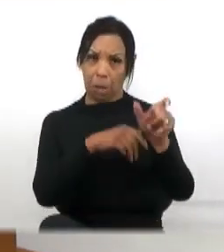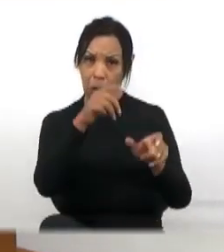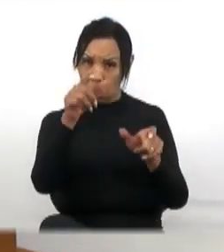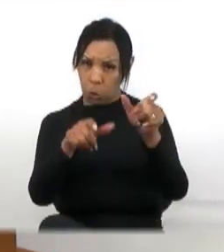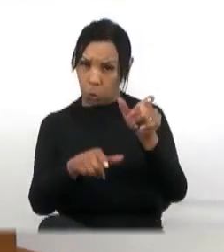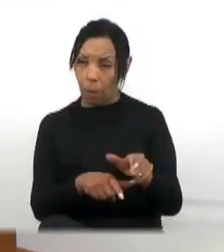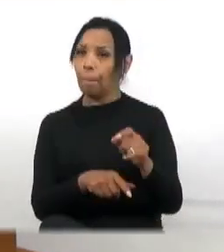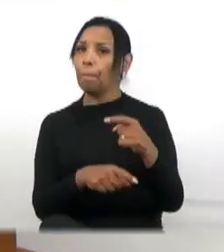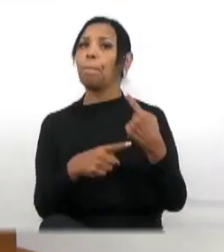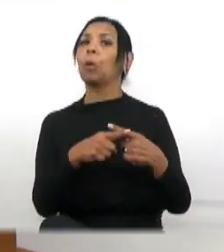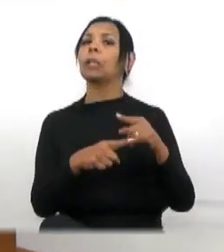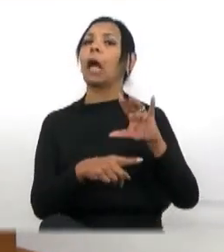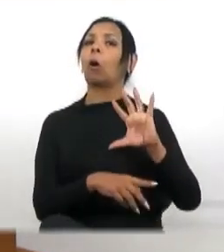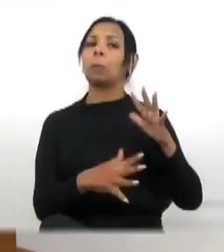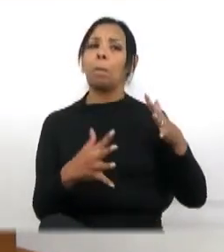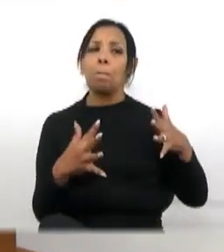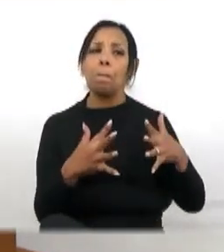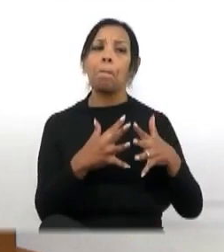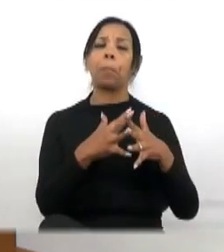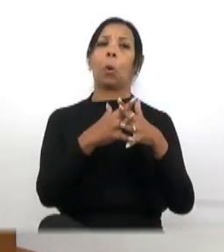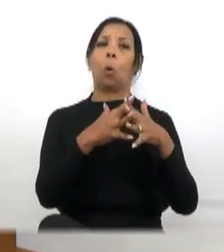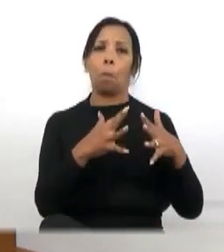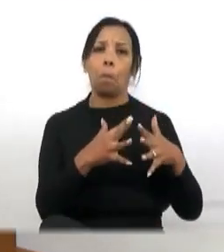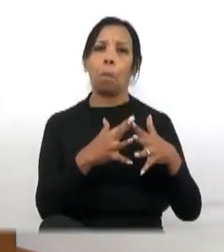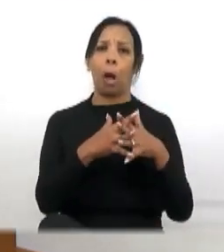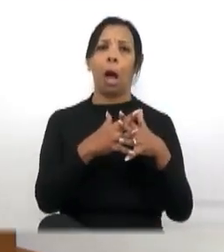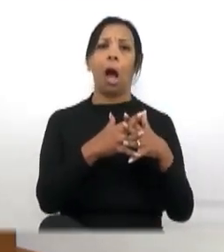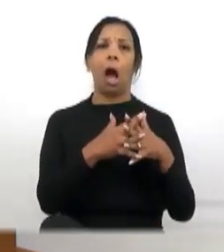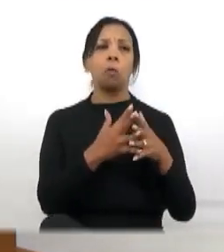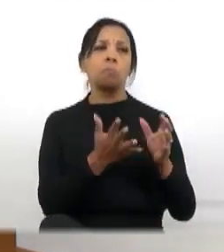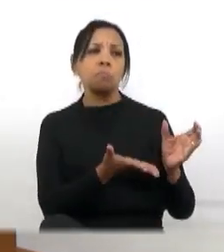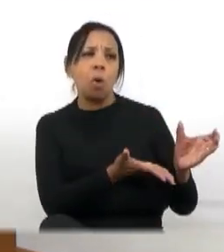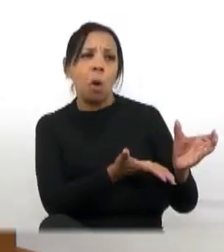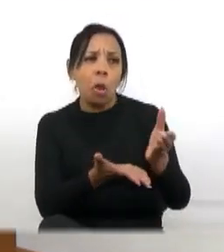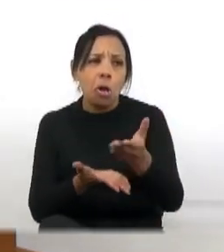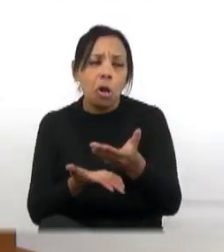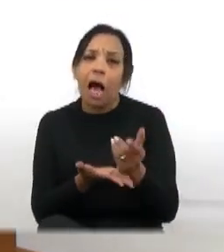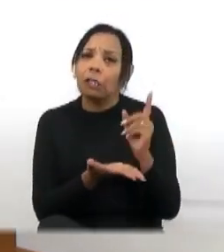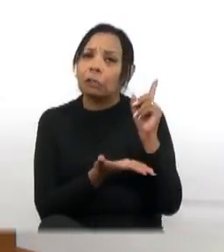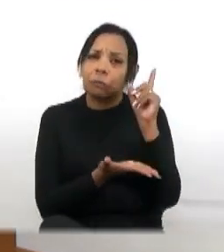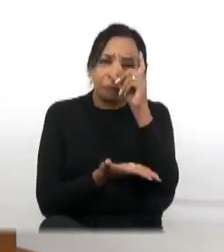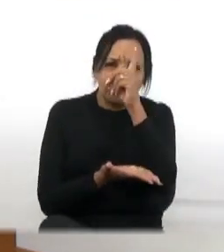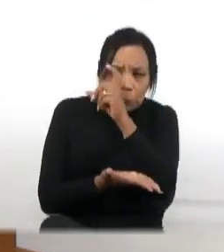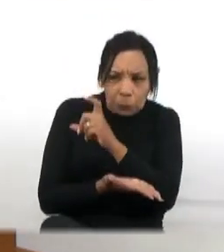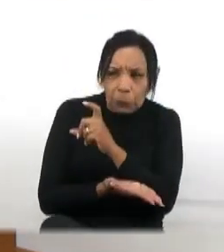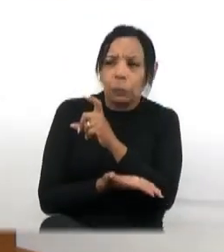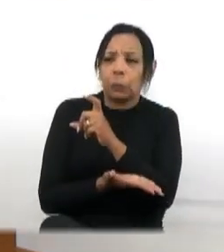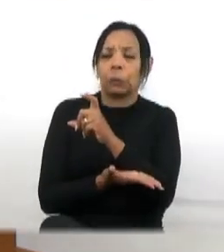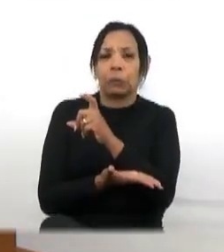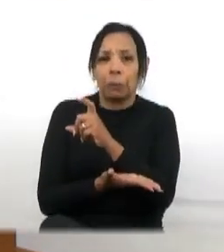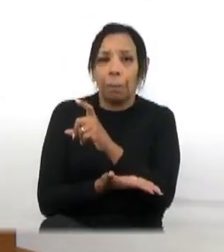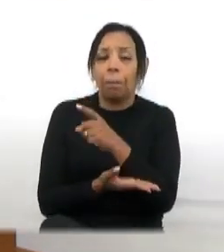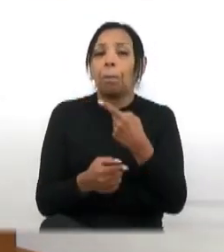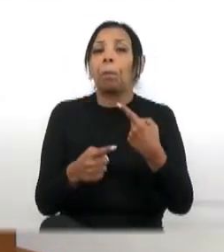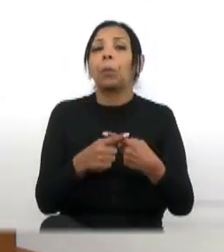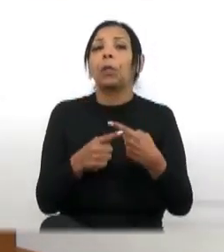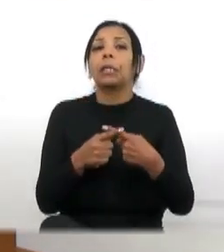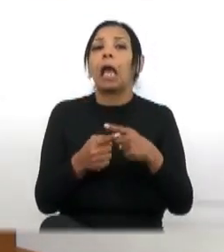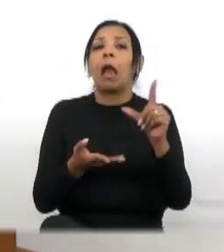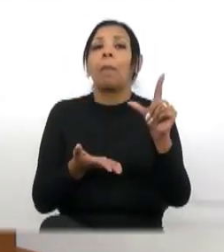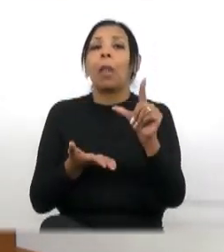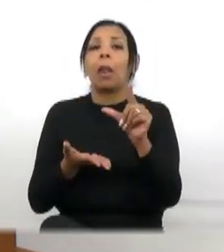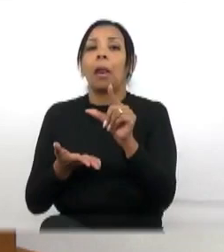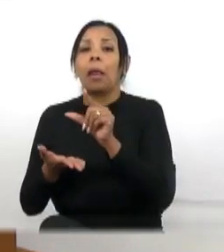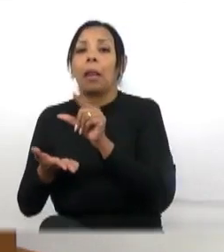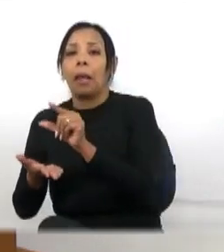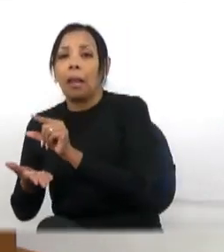vai para frente. Por isso que a nossa arrecadação é um desastre. Por isso que a gente saiu de cidade que mais arrecadava para a cidade que menos arrecada na nossa